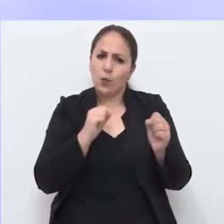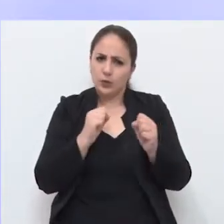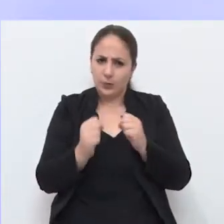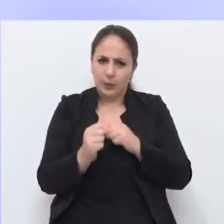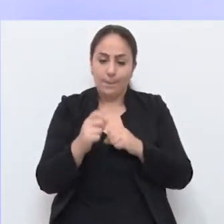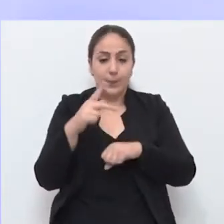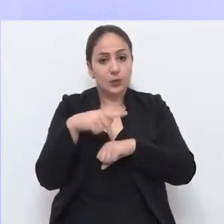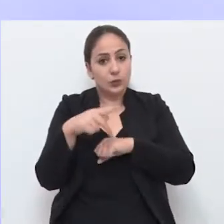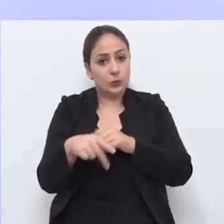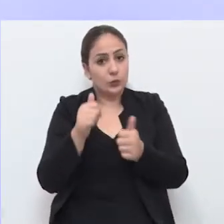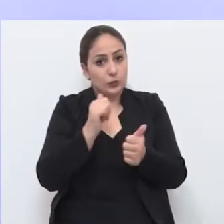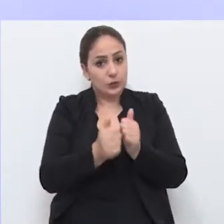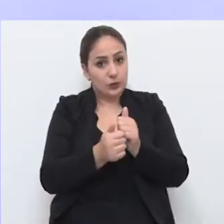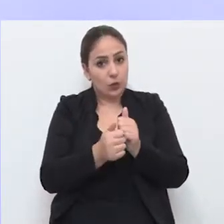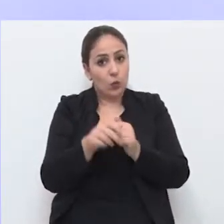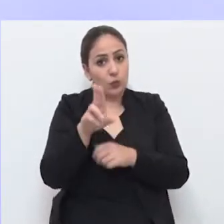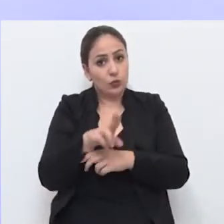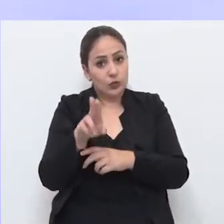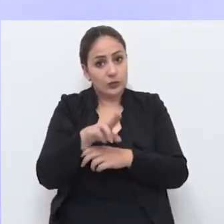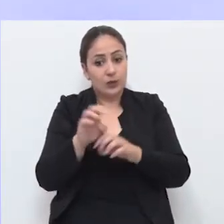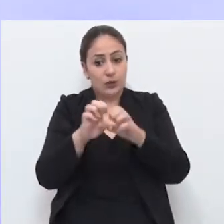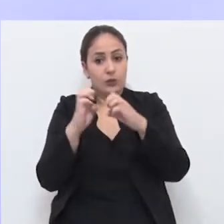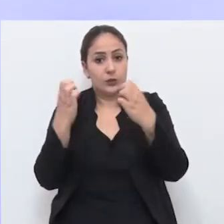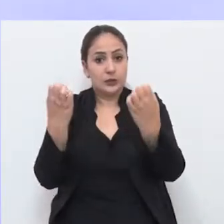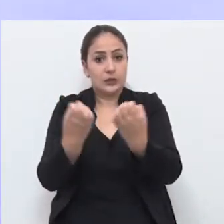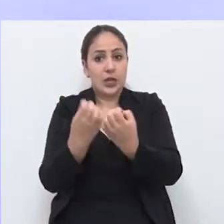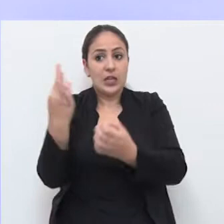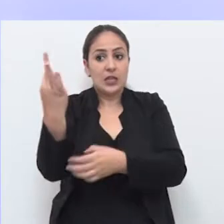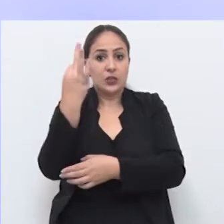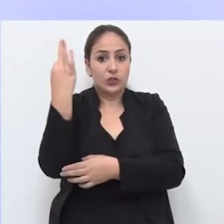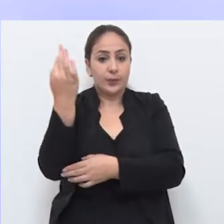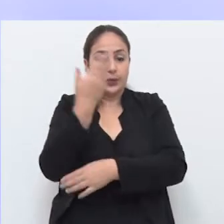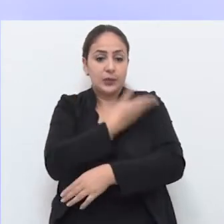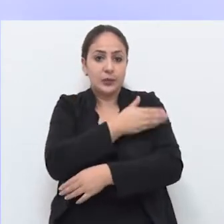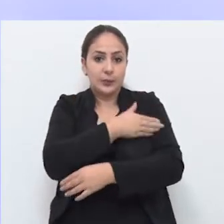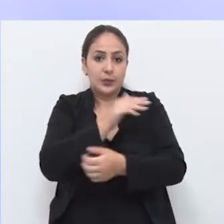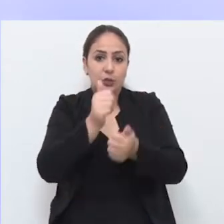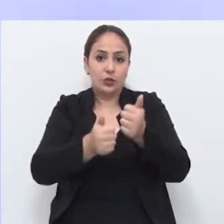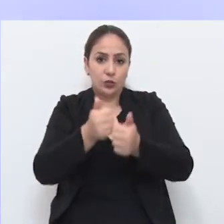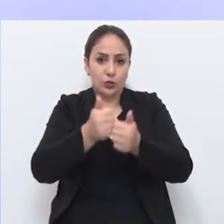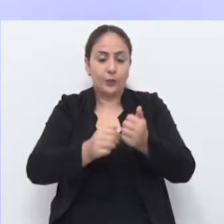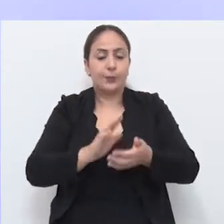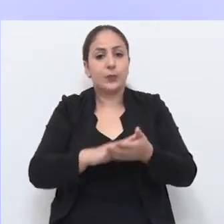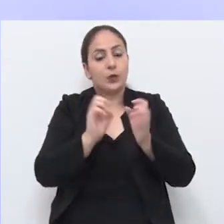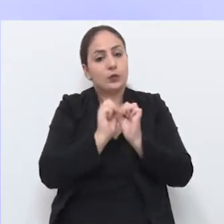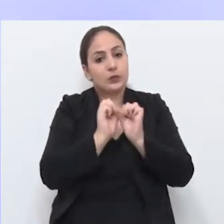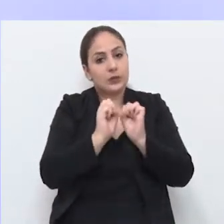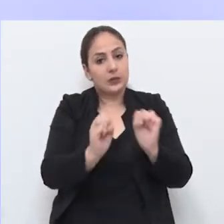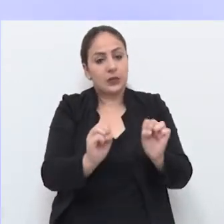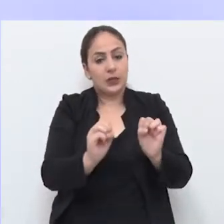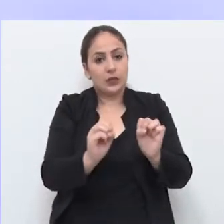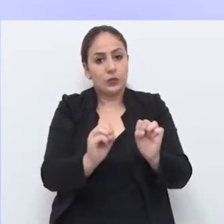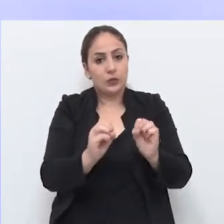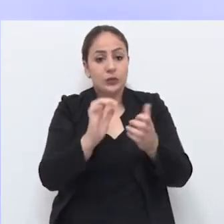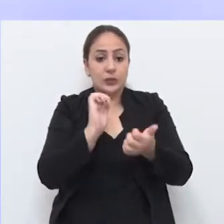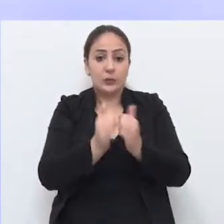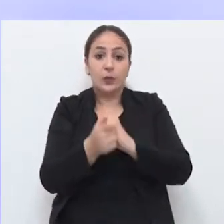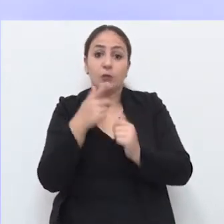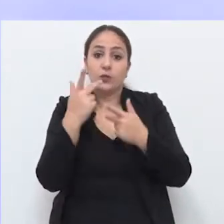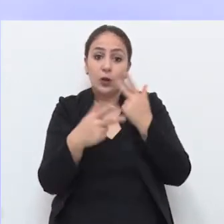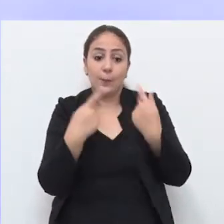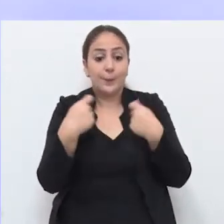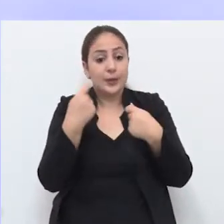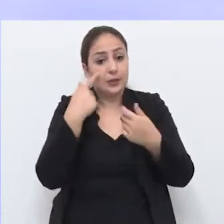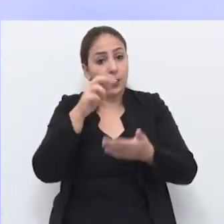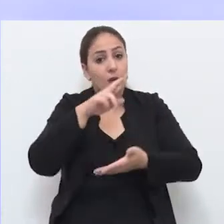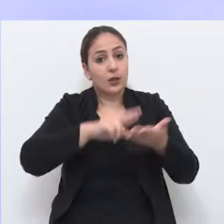possibilidade do Passo Fundo Futsal utilizar o ginásio Teixeirinha para treinamento e jogos, o secretário de Esportes